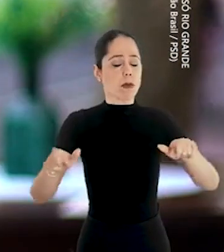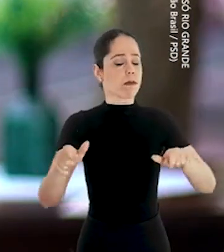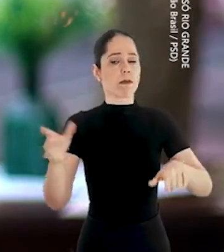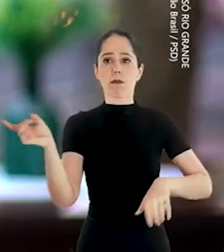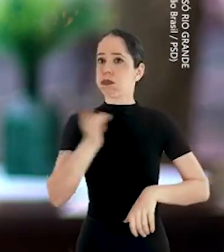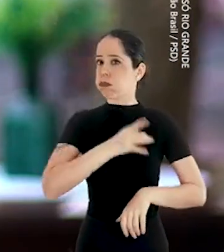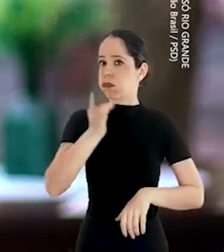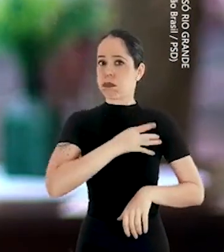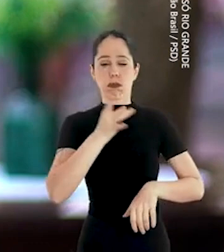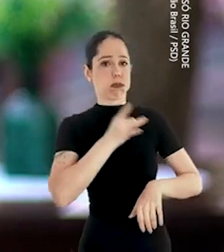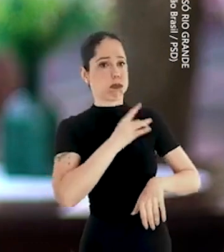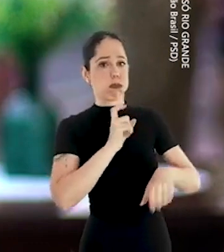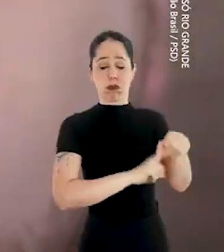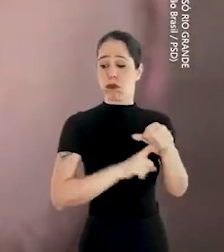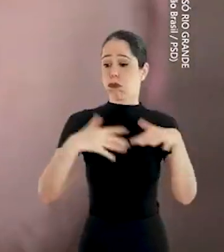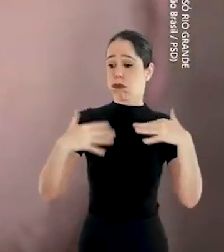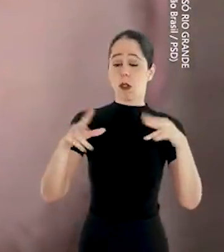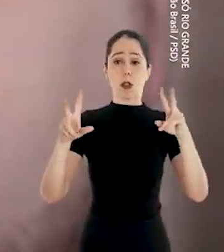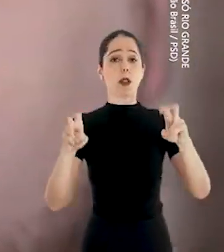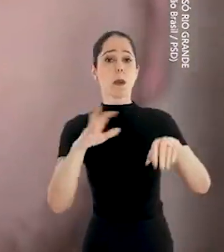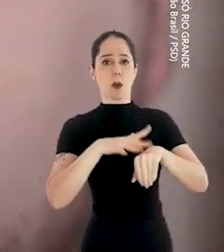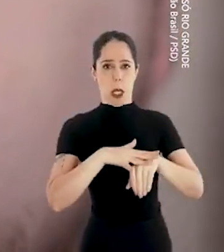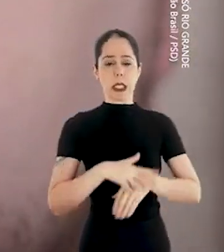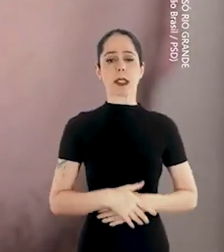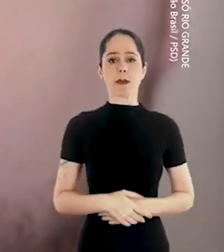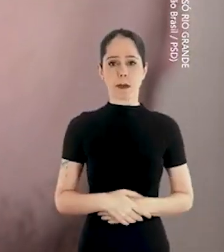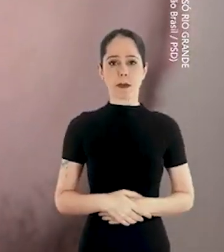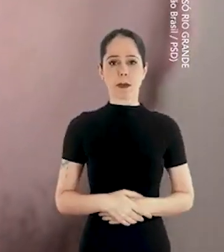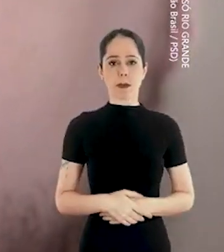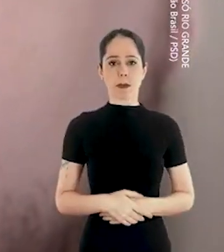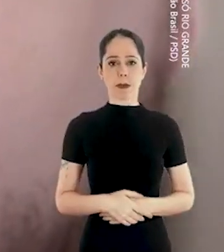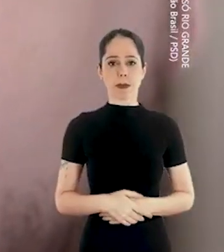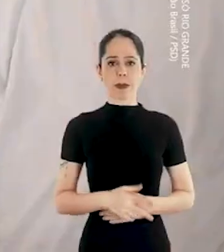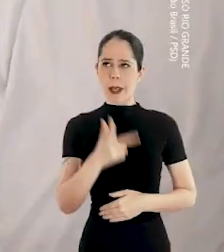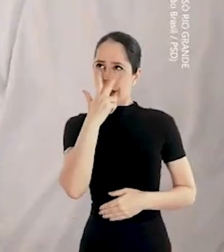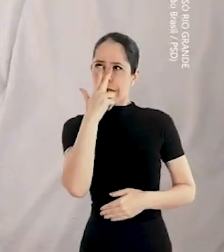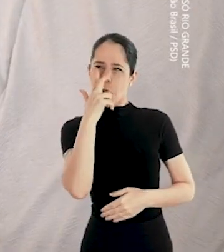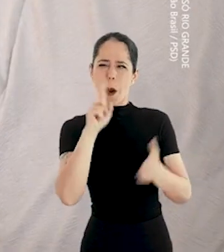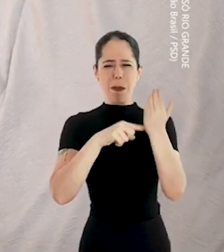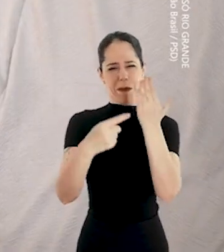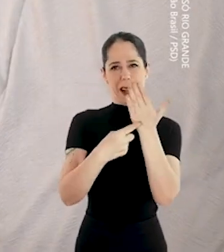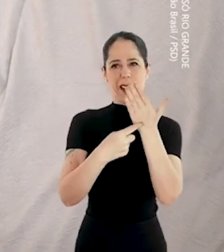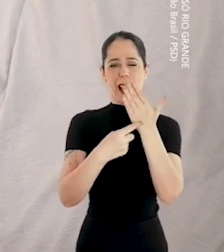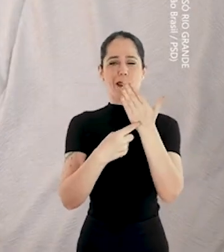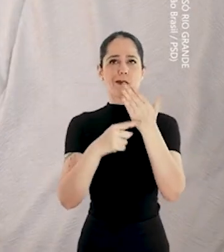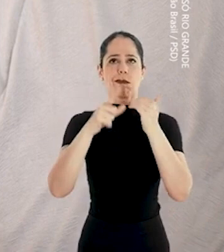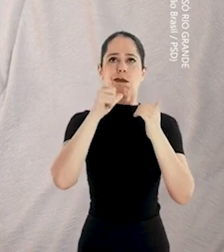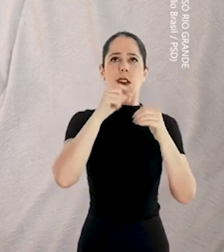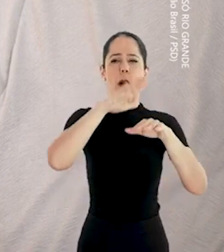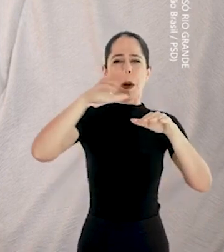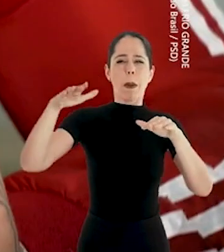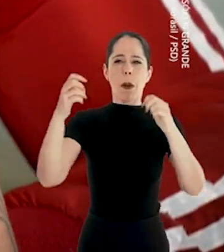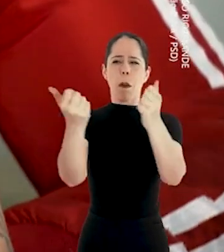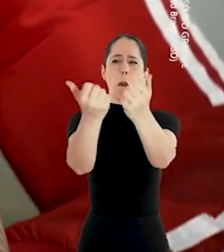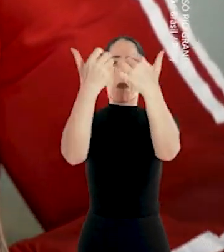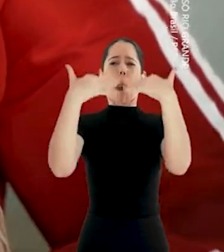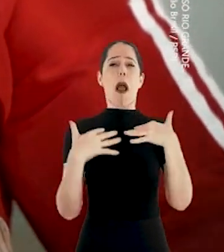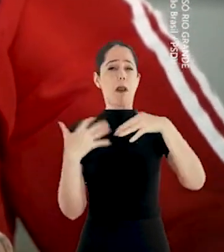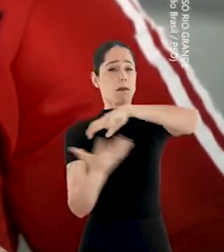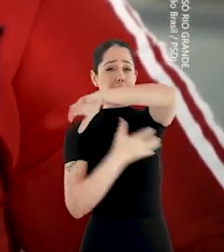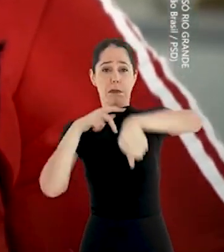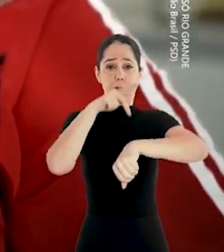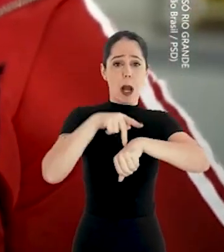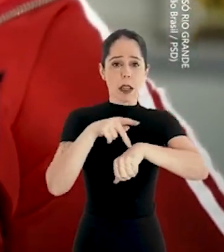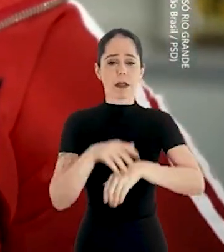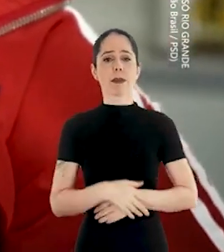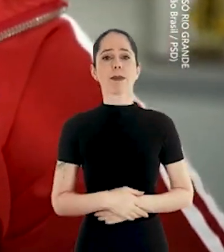o pânico que todo mundo tinha em relação à doença. Foi como uma onda, um tsunami que tomou conta do país.